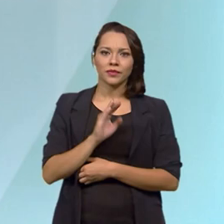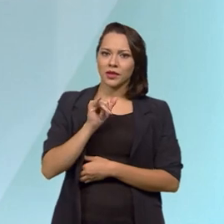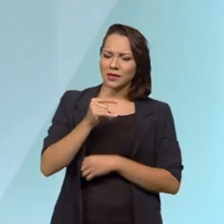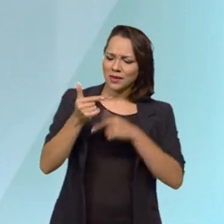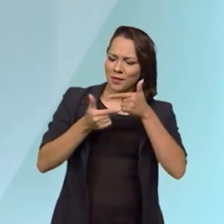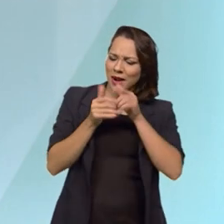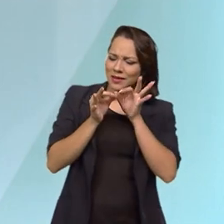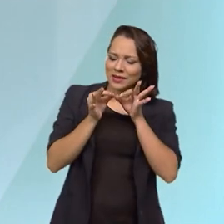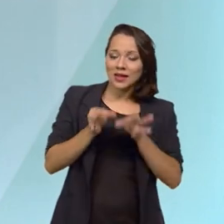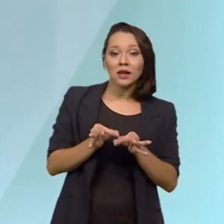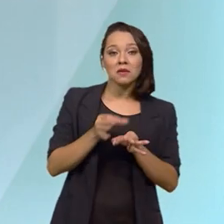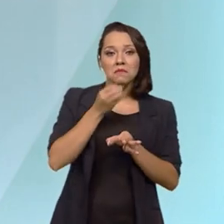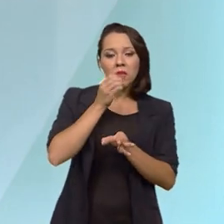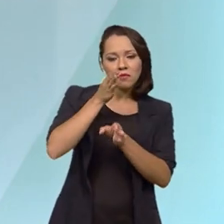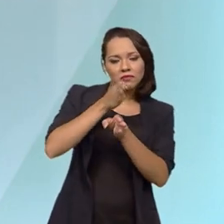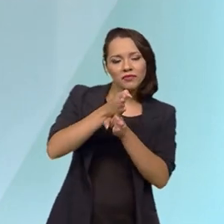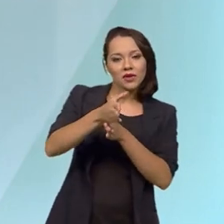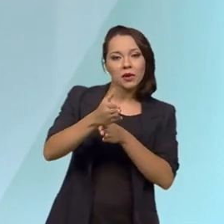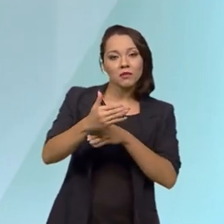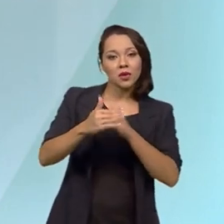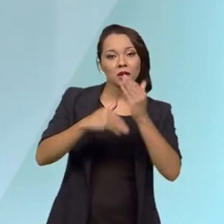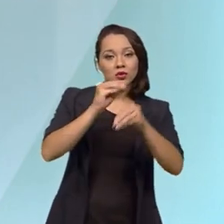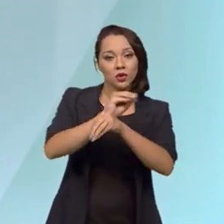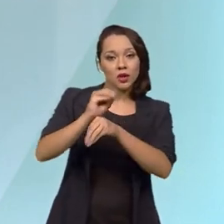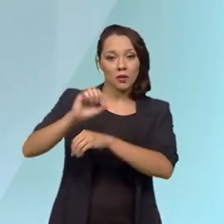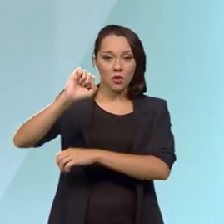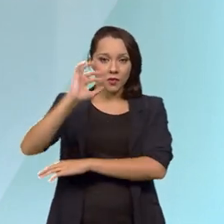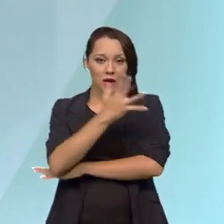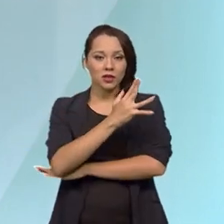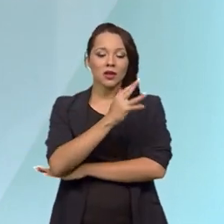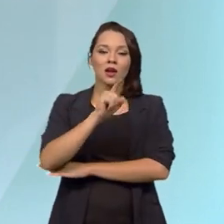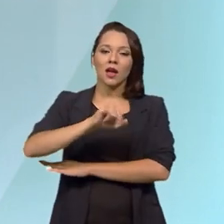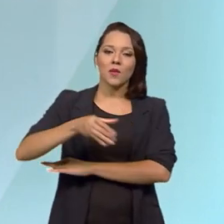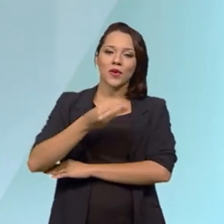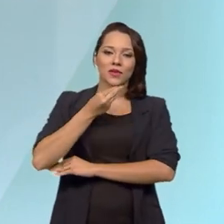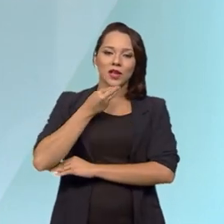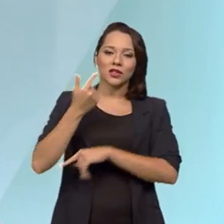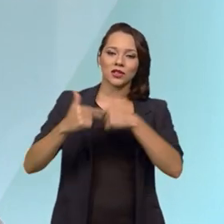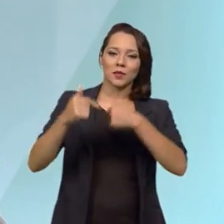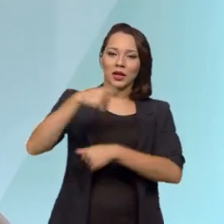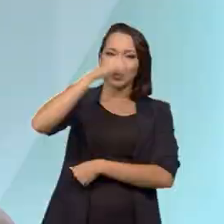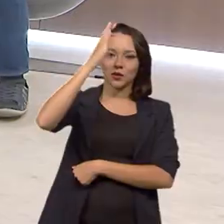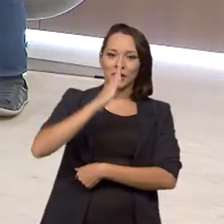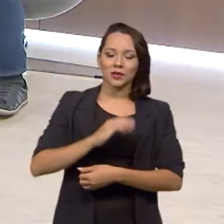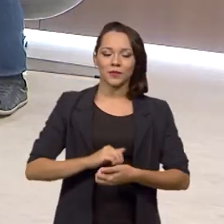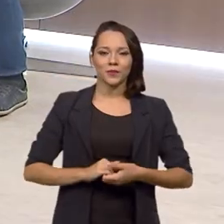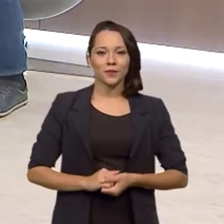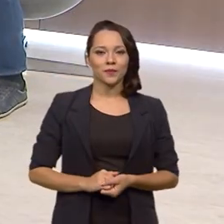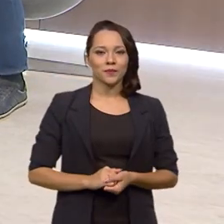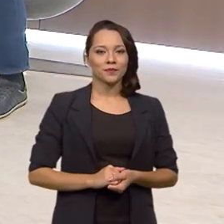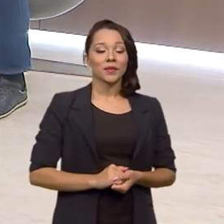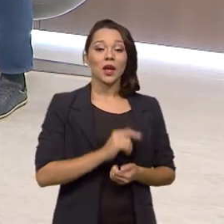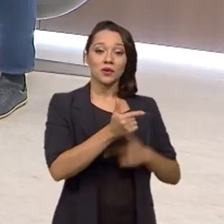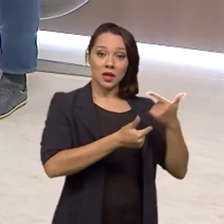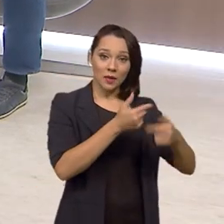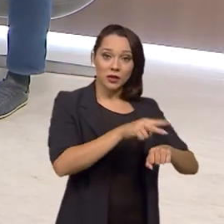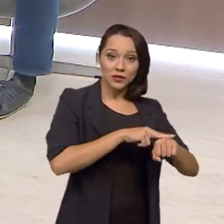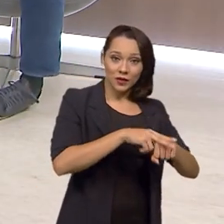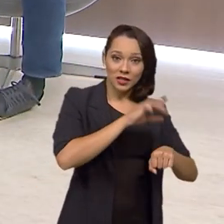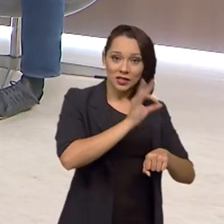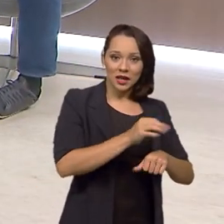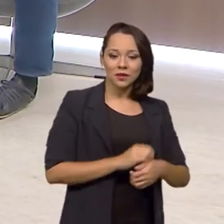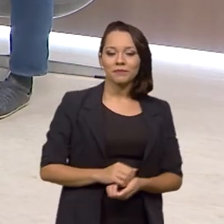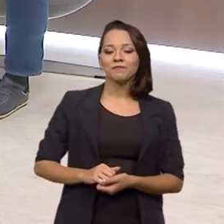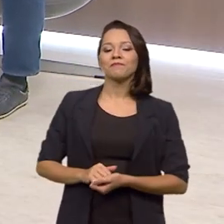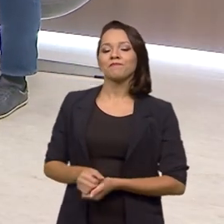trabalhados, na boa direção de crescimento verde, são oportunidades de geração e emprego aqui no Brasil. Os empregos chamados empregos verdes, né? Exatamente.